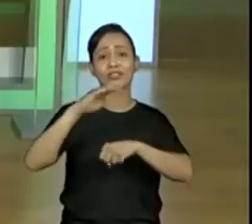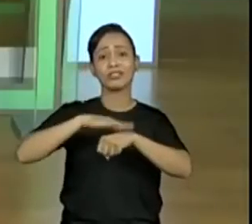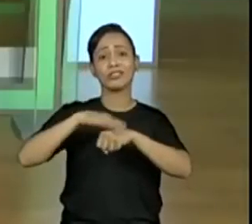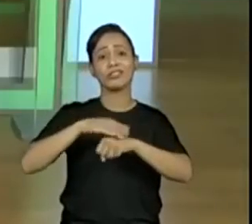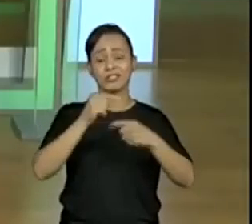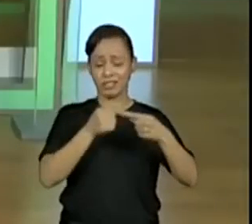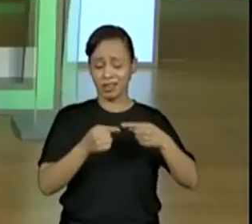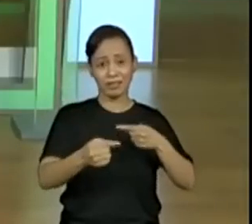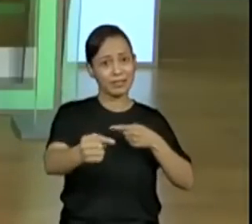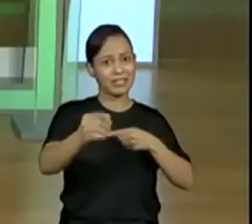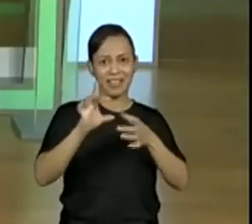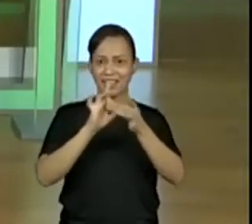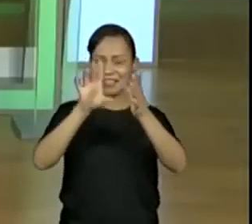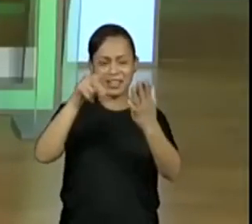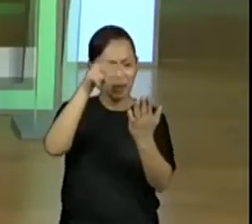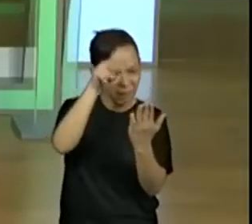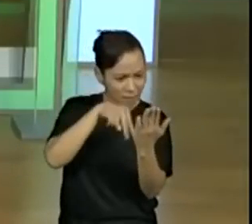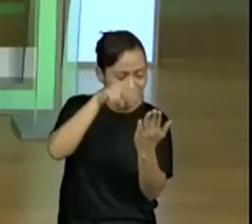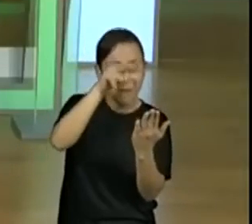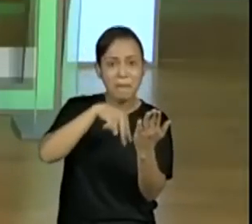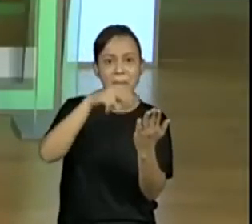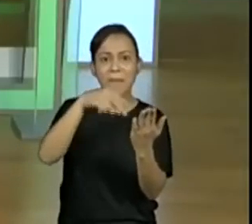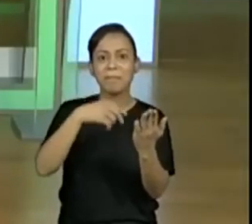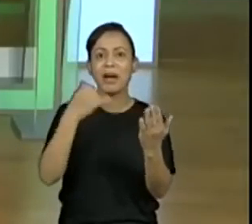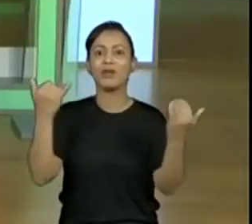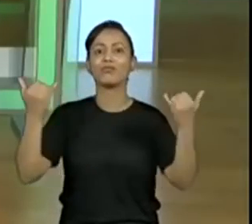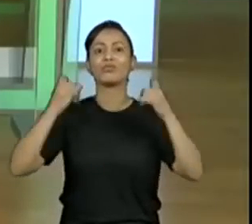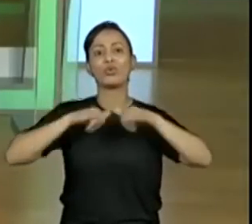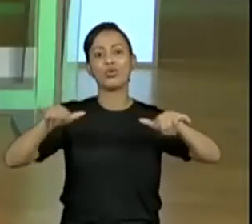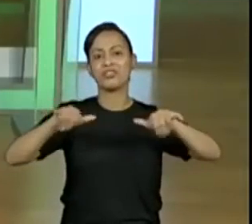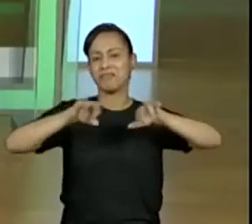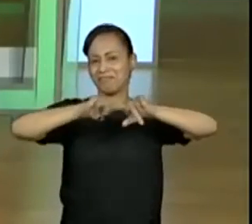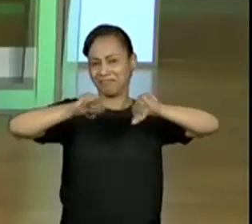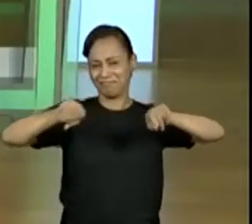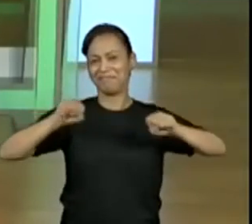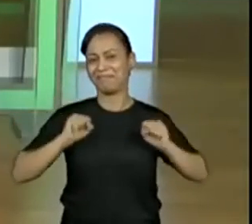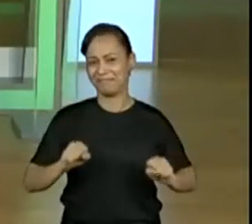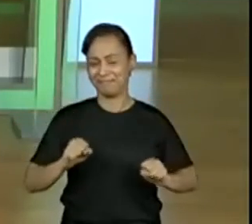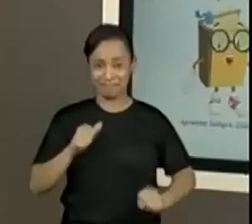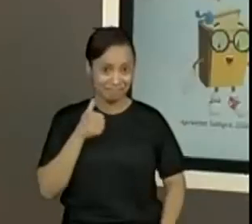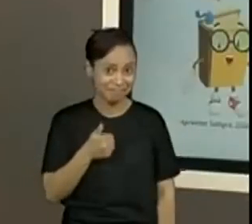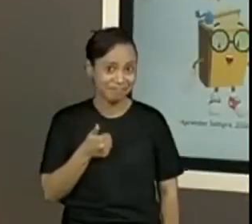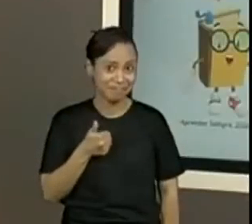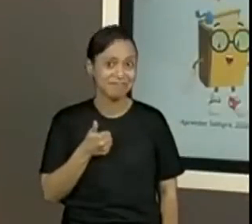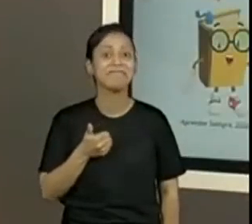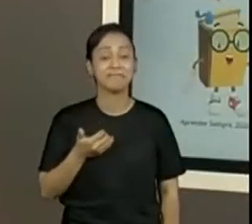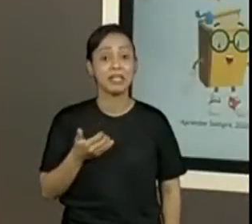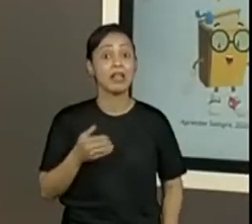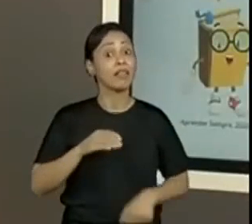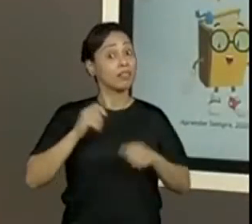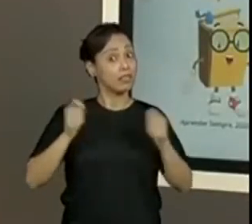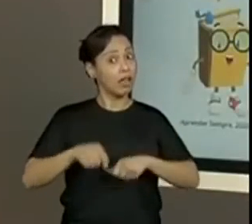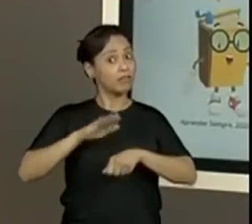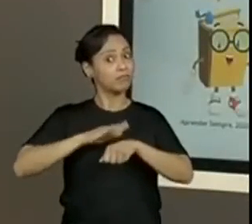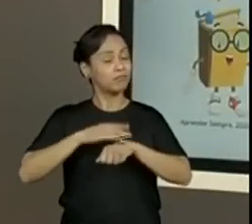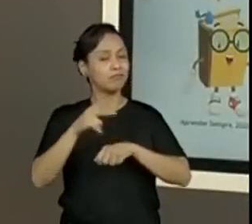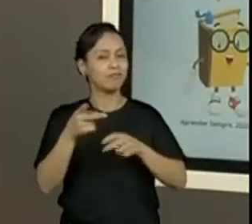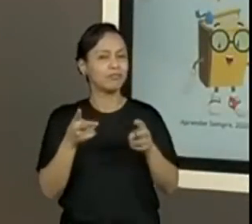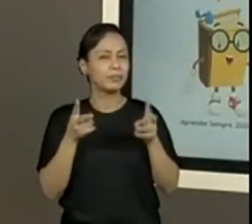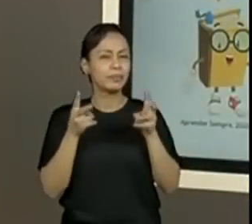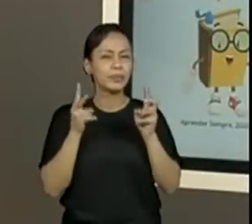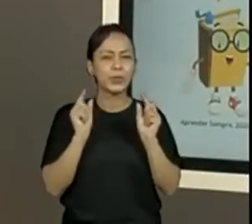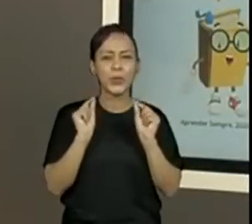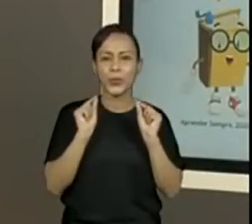toda essa semana, professora Ana Paula? Sim, eu acho que seria muito importante. Sim. Porque daí você vai percebendo que